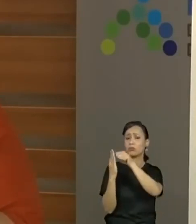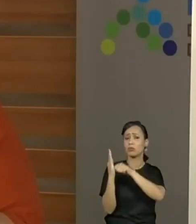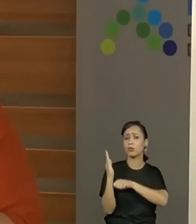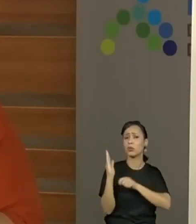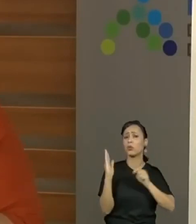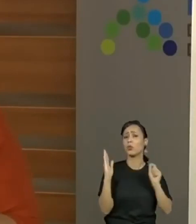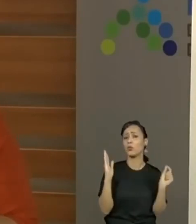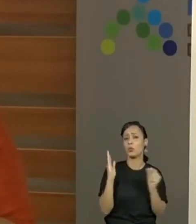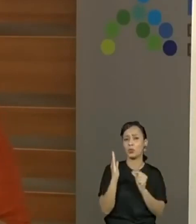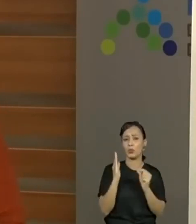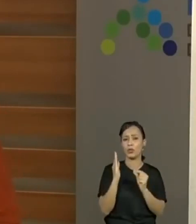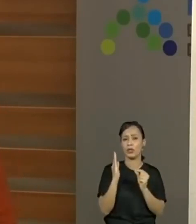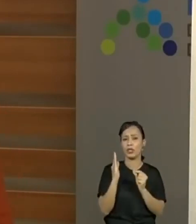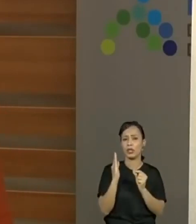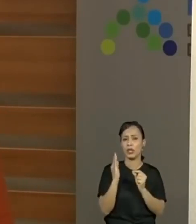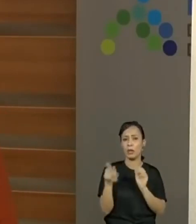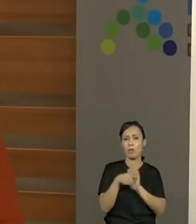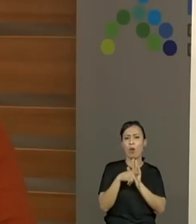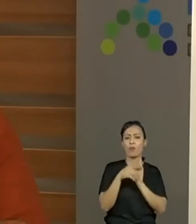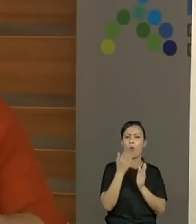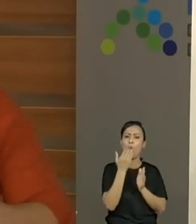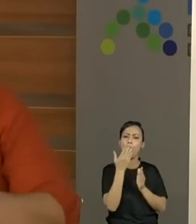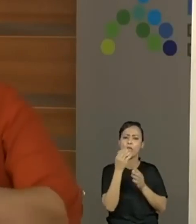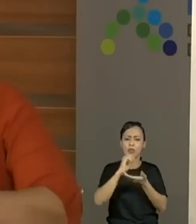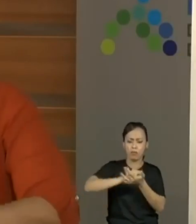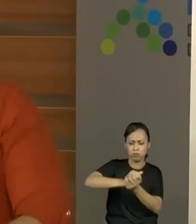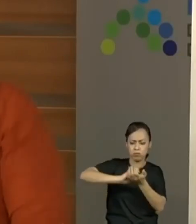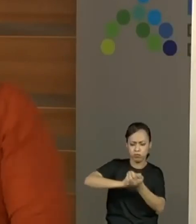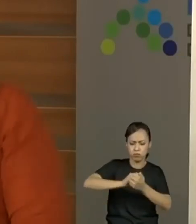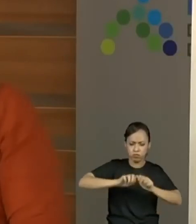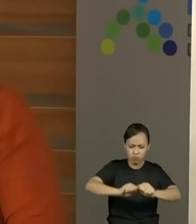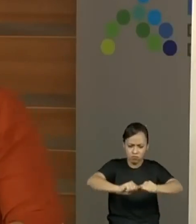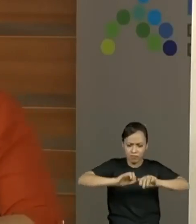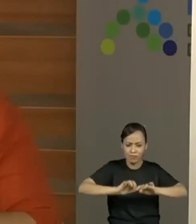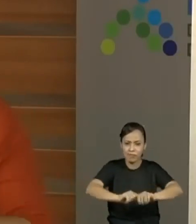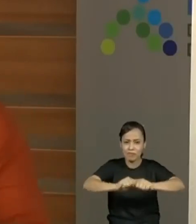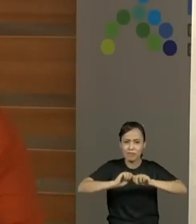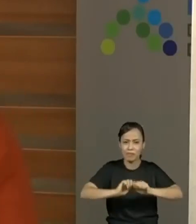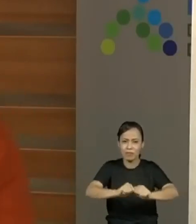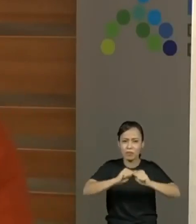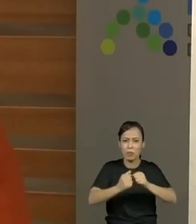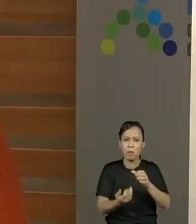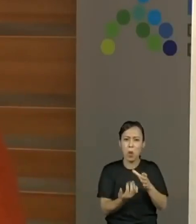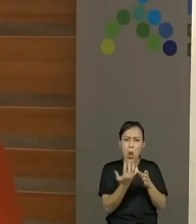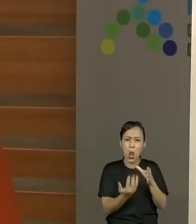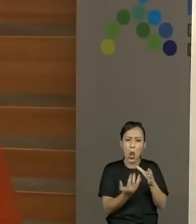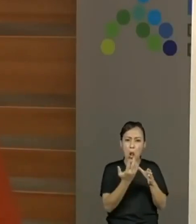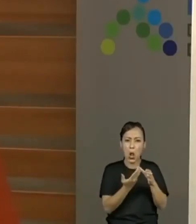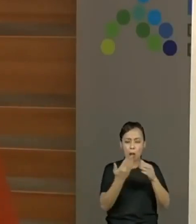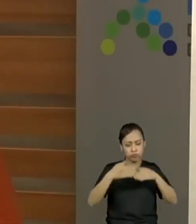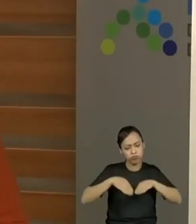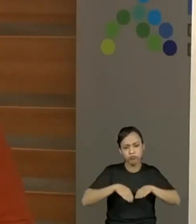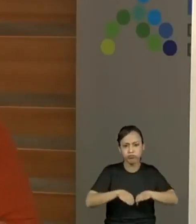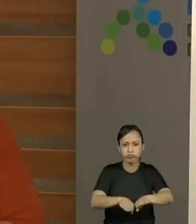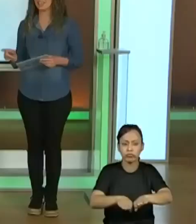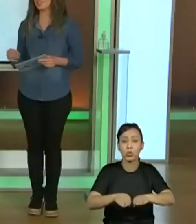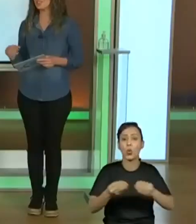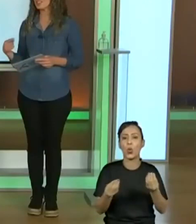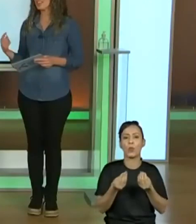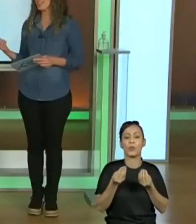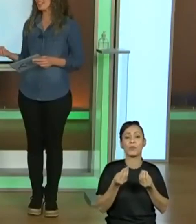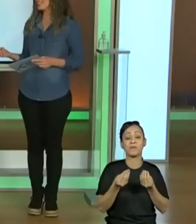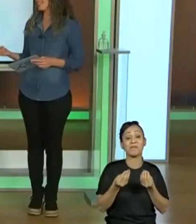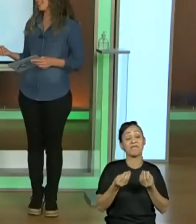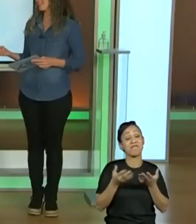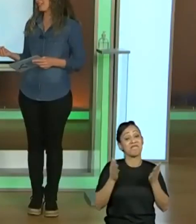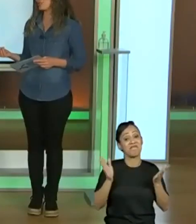Receita. O que que eles têm em comum, professora? A receita e as regras de brincadeira. Além